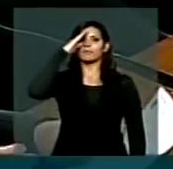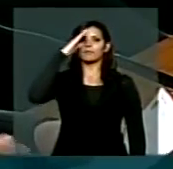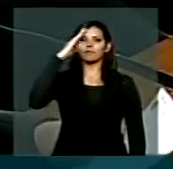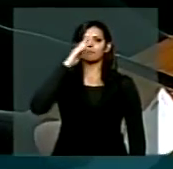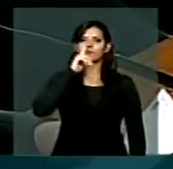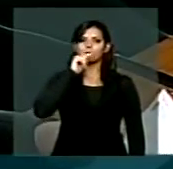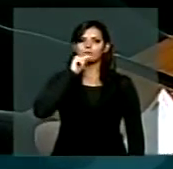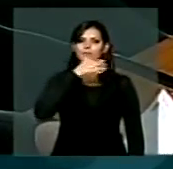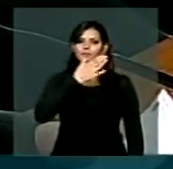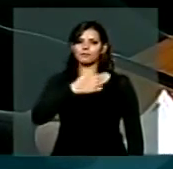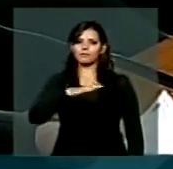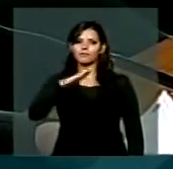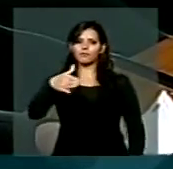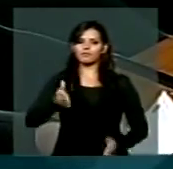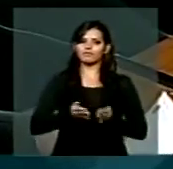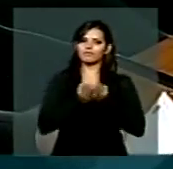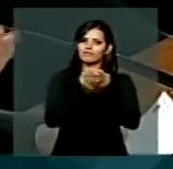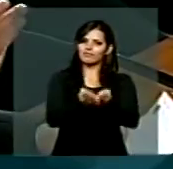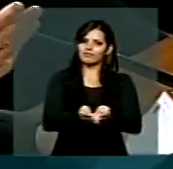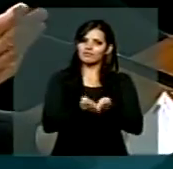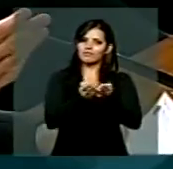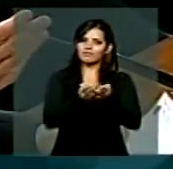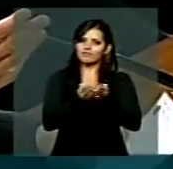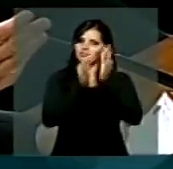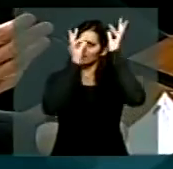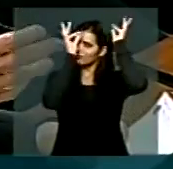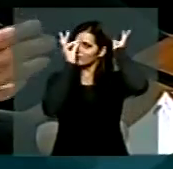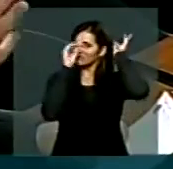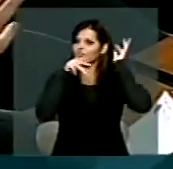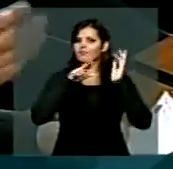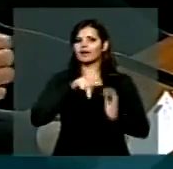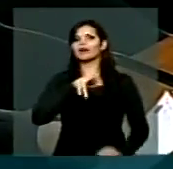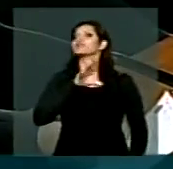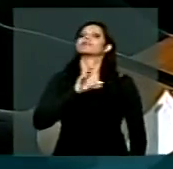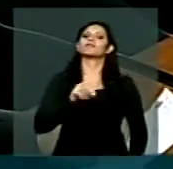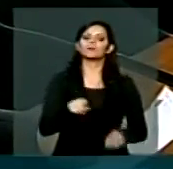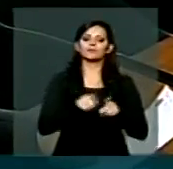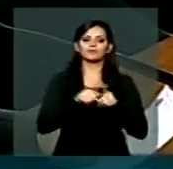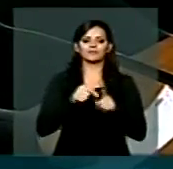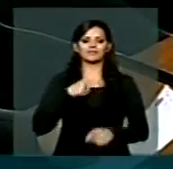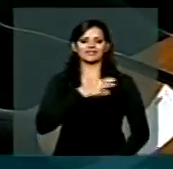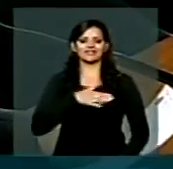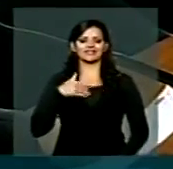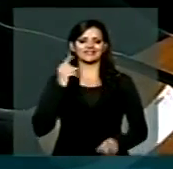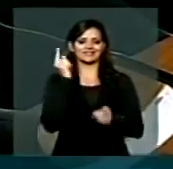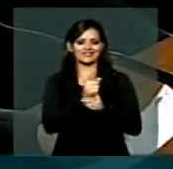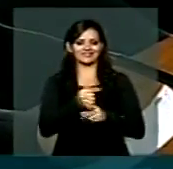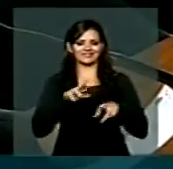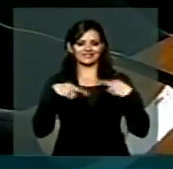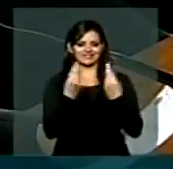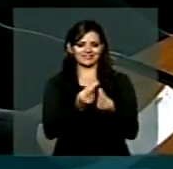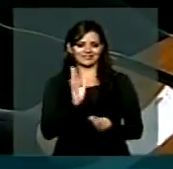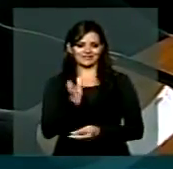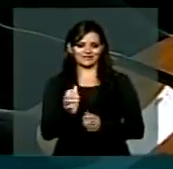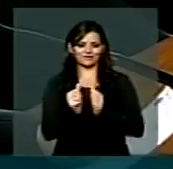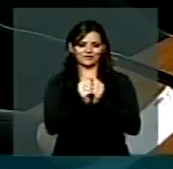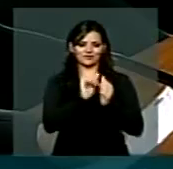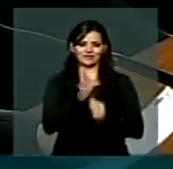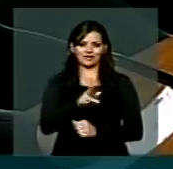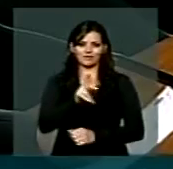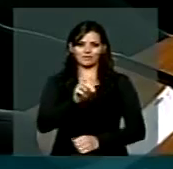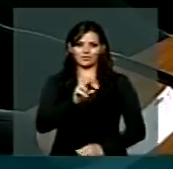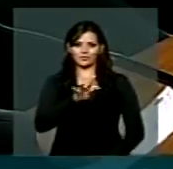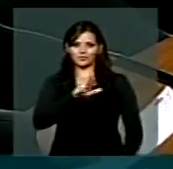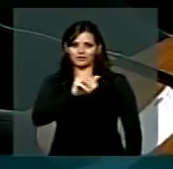Também Jorge Luiz Melo, prazer em revê-lo, já tivemos outras reuniões juntos aí, discutindo essa questão portuária